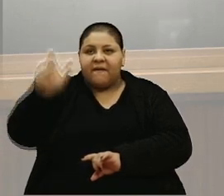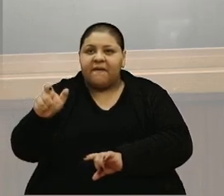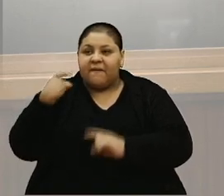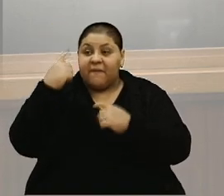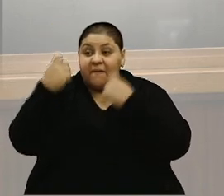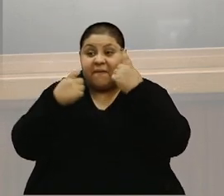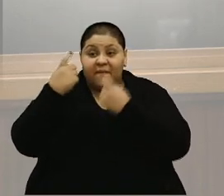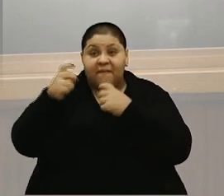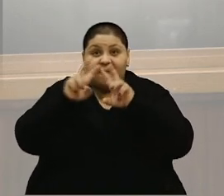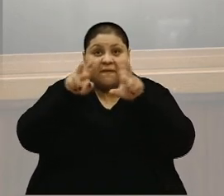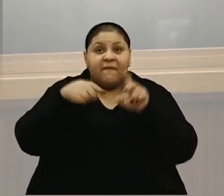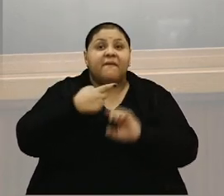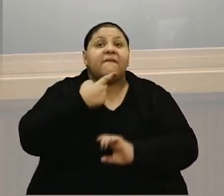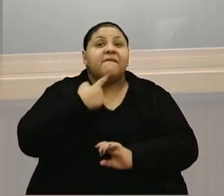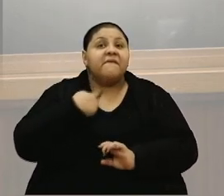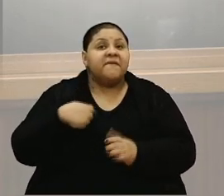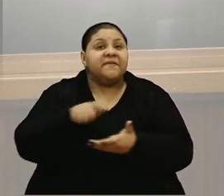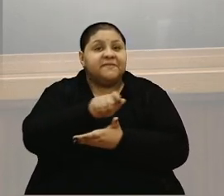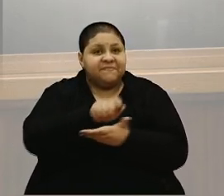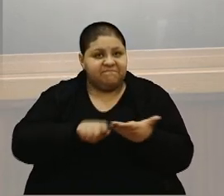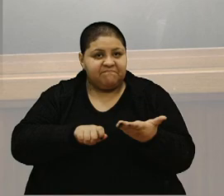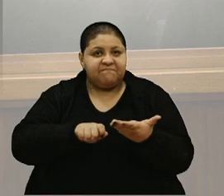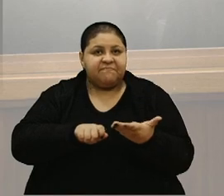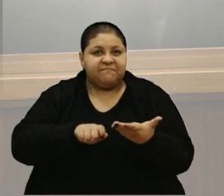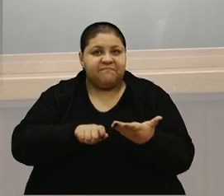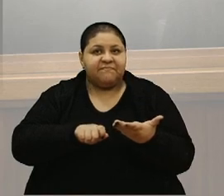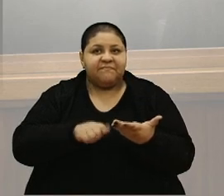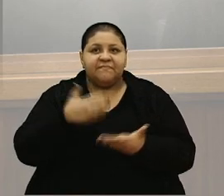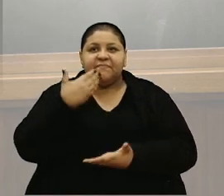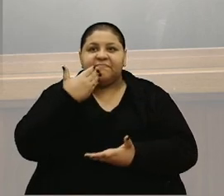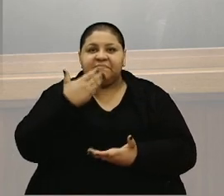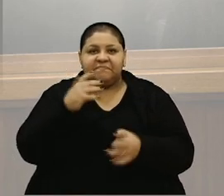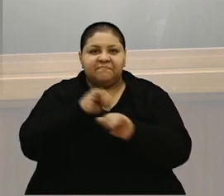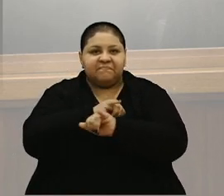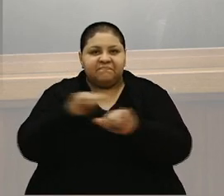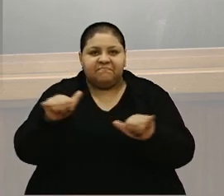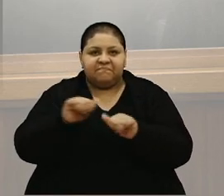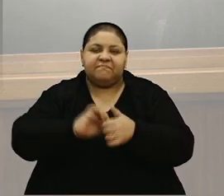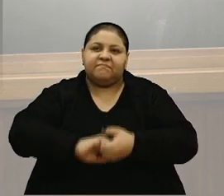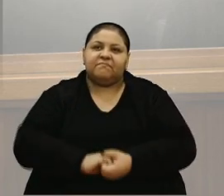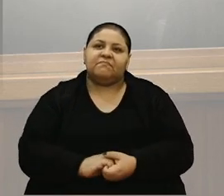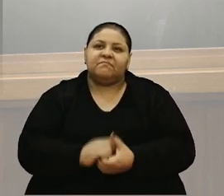com esse assunto, gostaria muito de ter assinado esse pedido de informação.